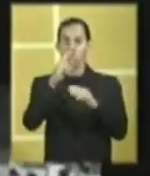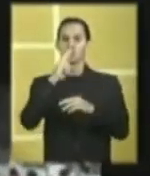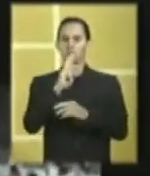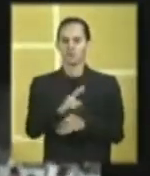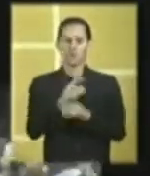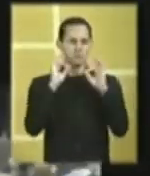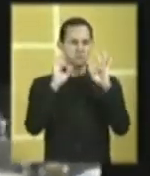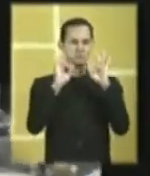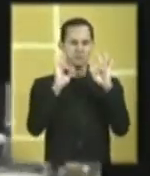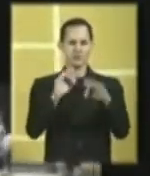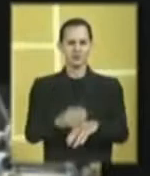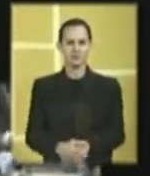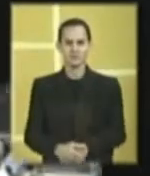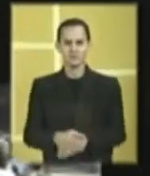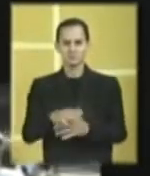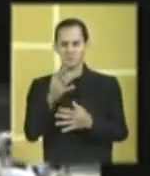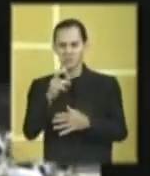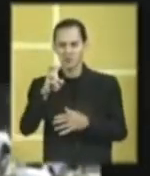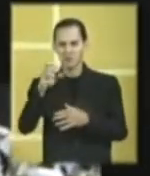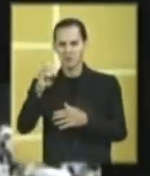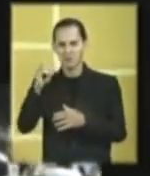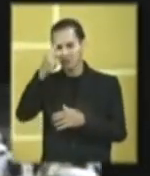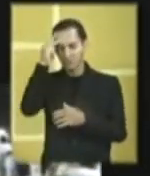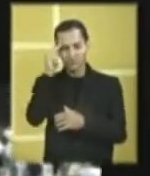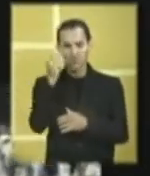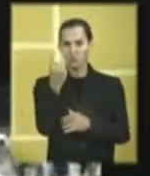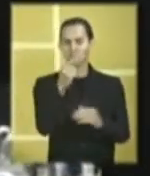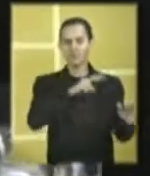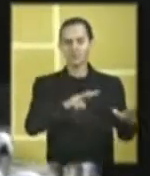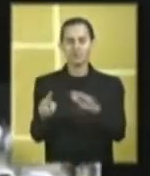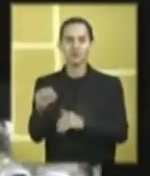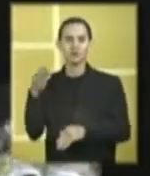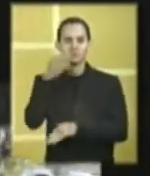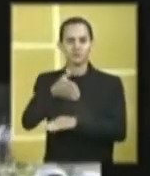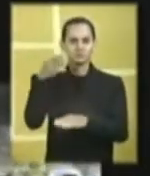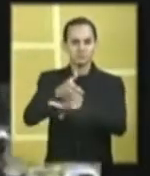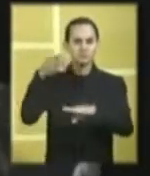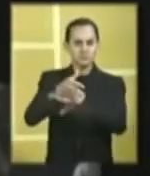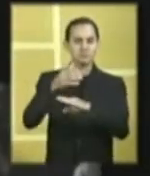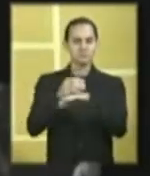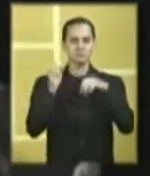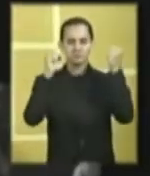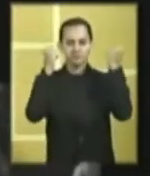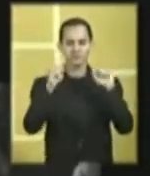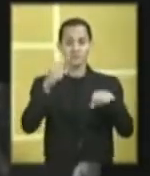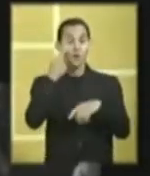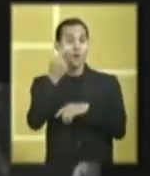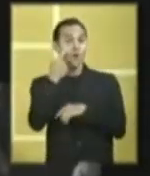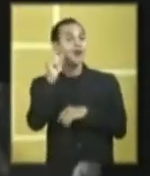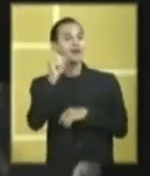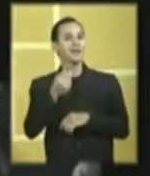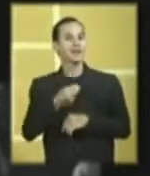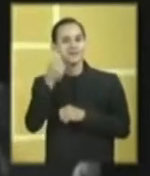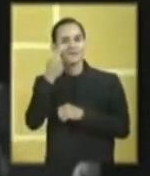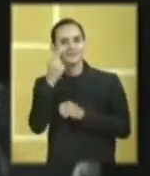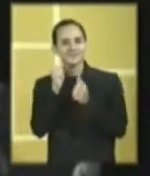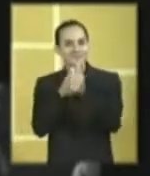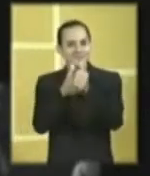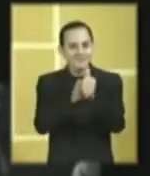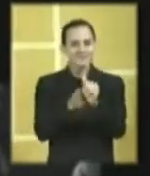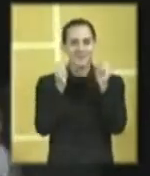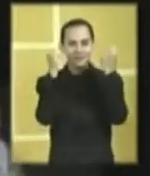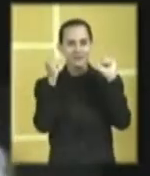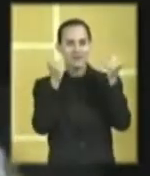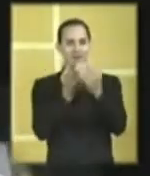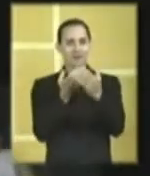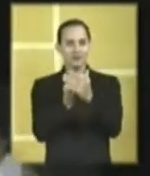resultados são impressionantes. Em média, 500 pessoas por semana frequentam as atividades aqui. E olha só quem já acompanha a aula de